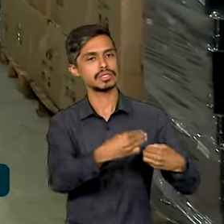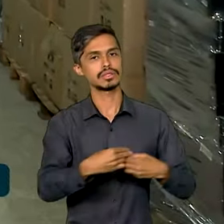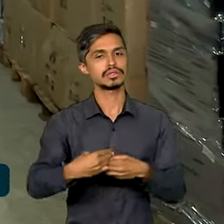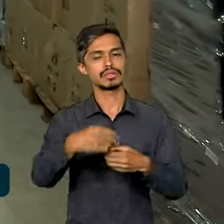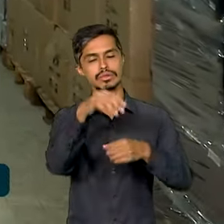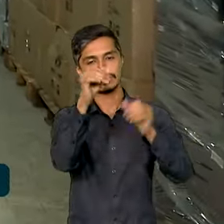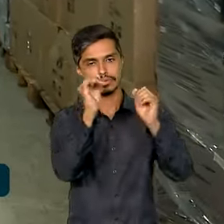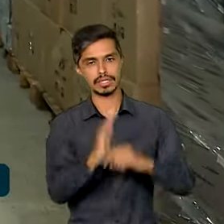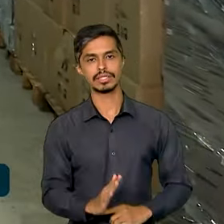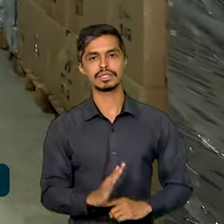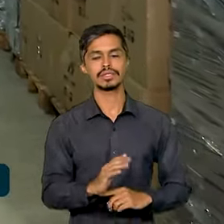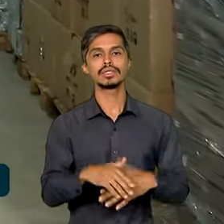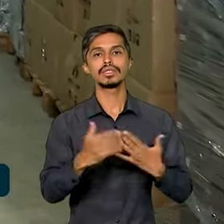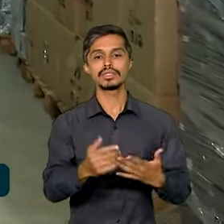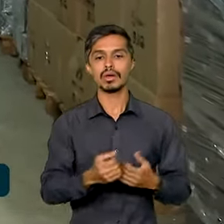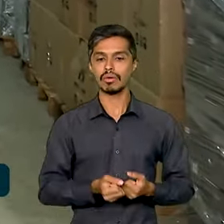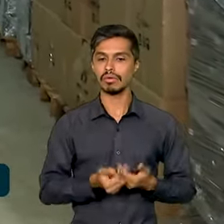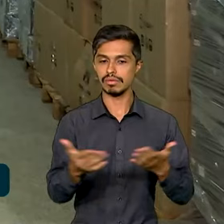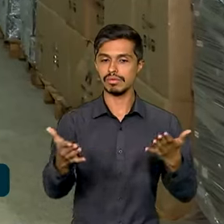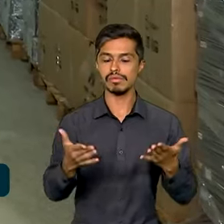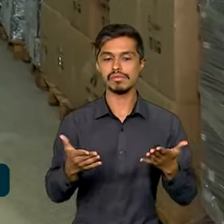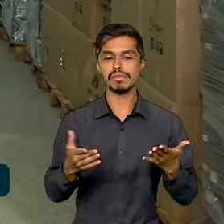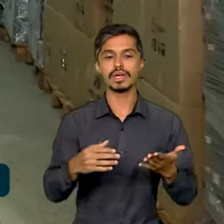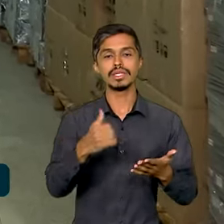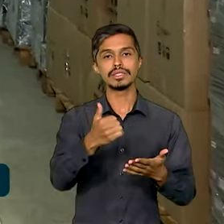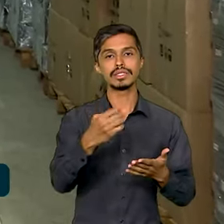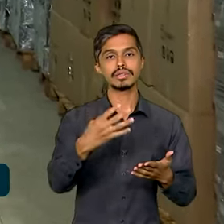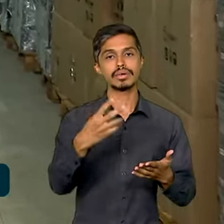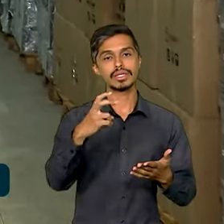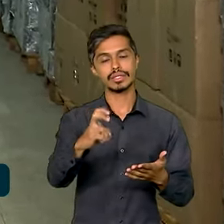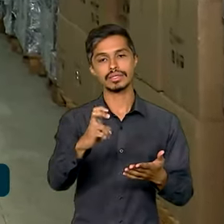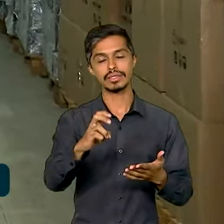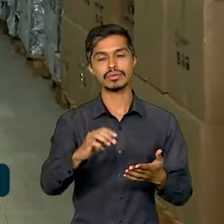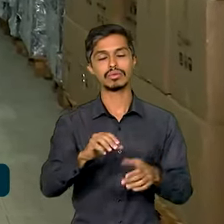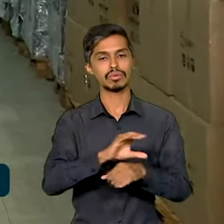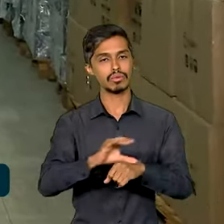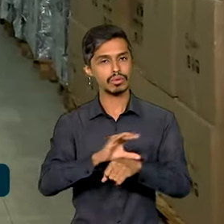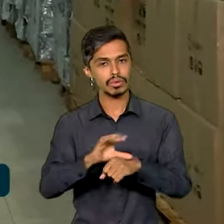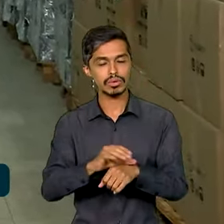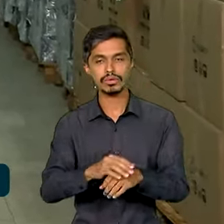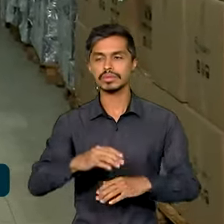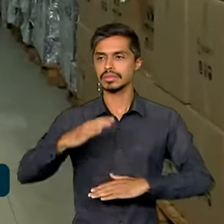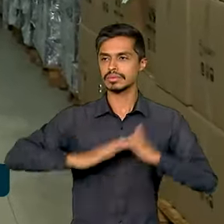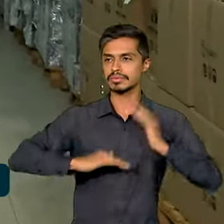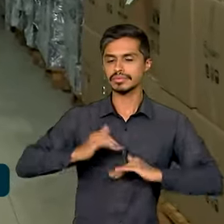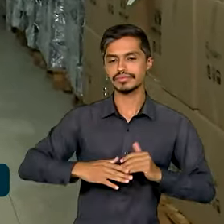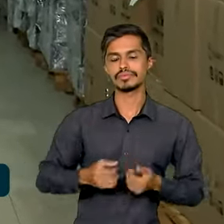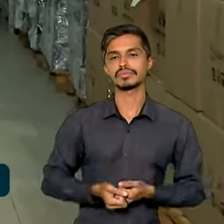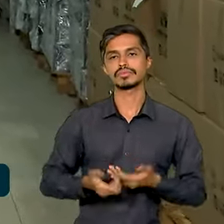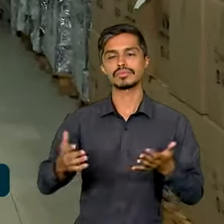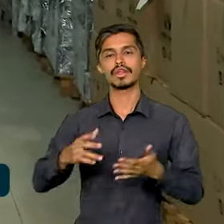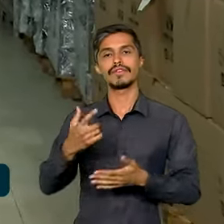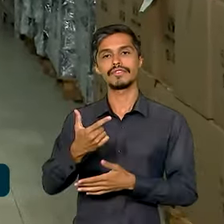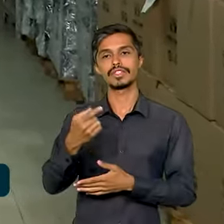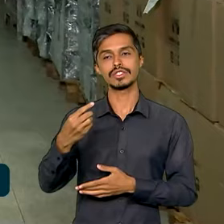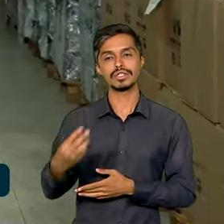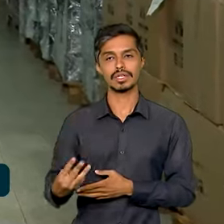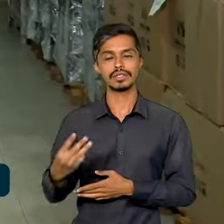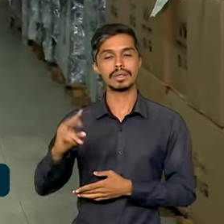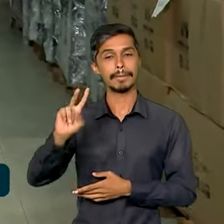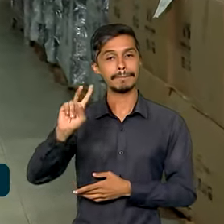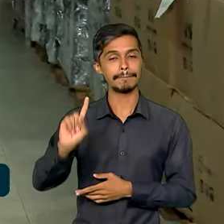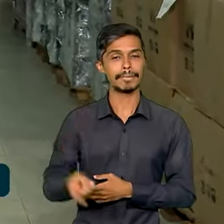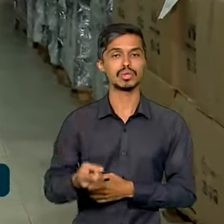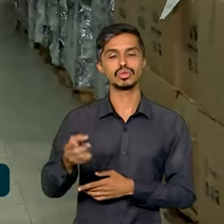brasileiros. E foram ofertados 145 cursos capacitando mais de 23 mil jovens